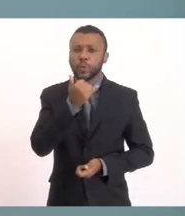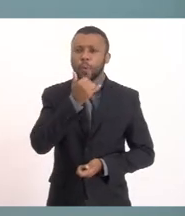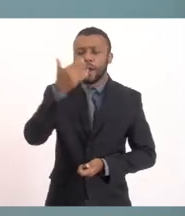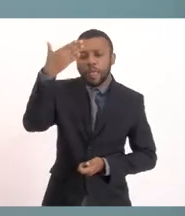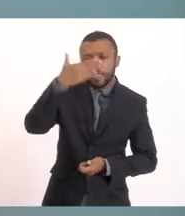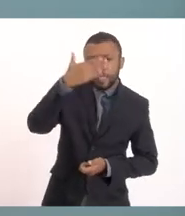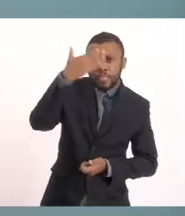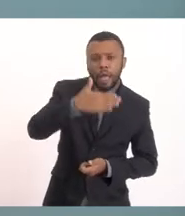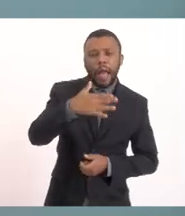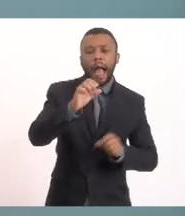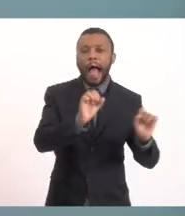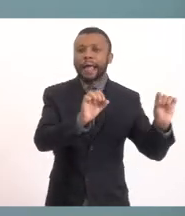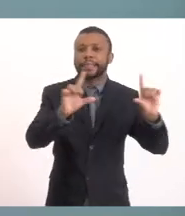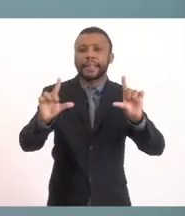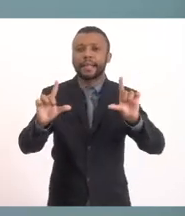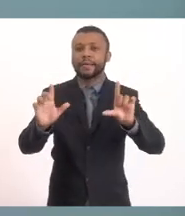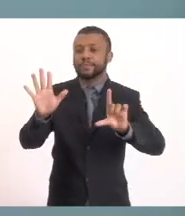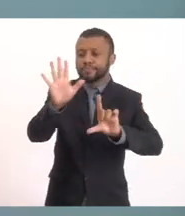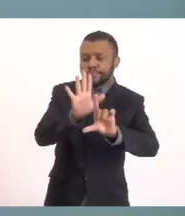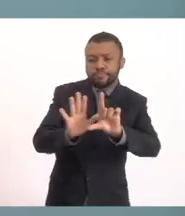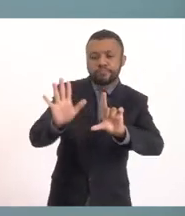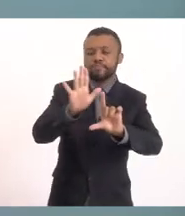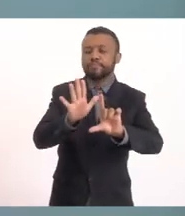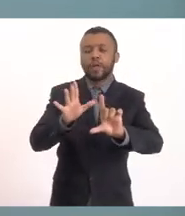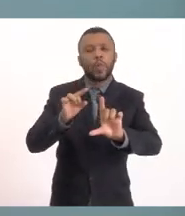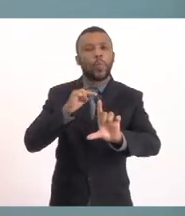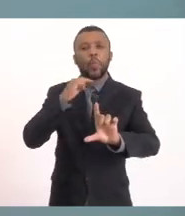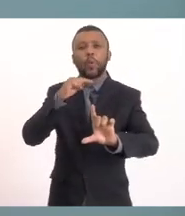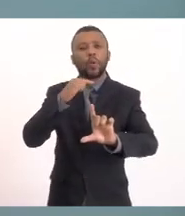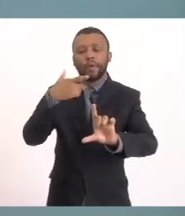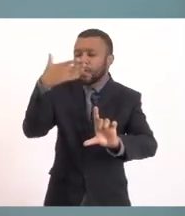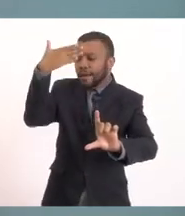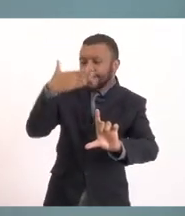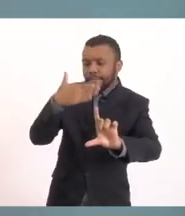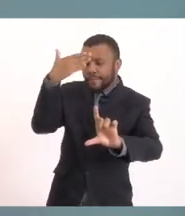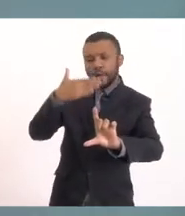tá? Em tela aqui pelo computador não estamos conseguindo ver O